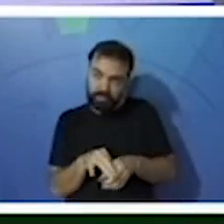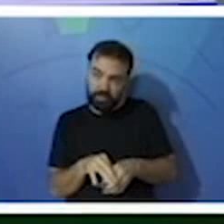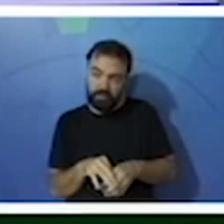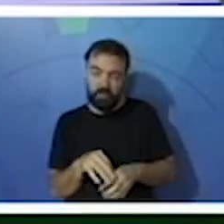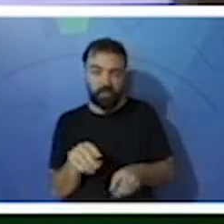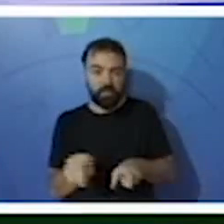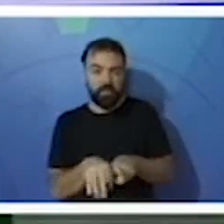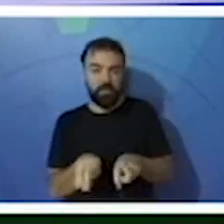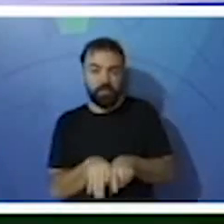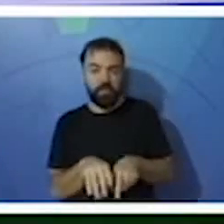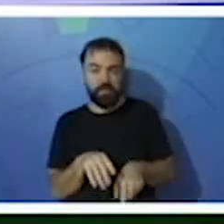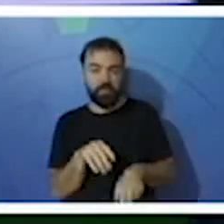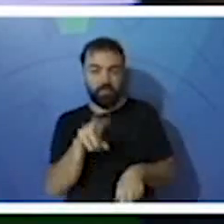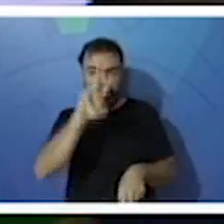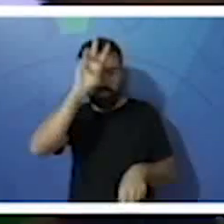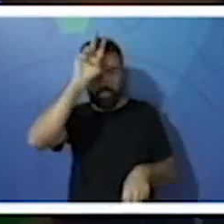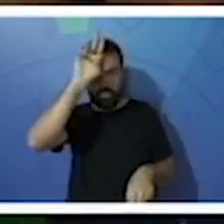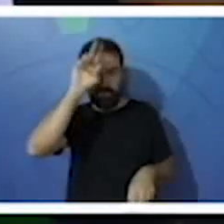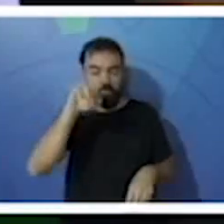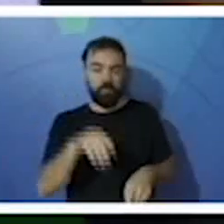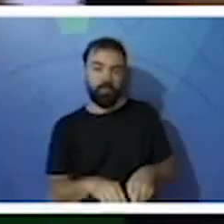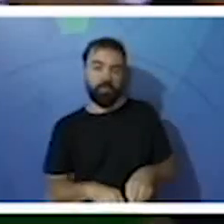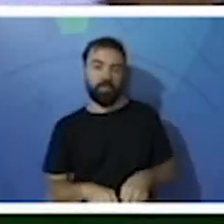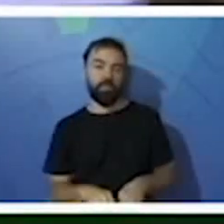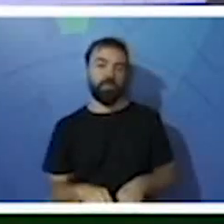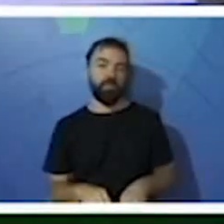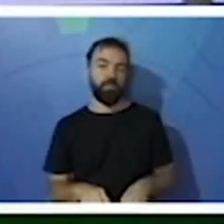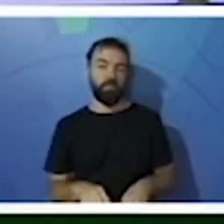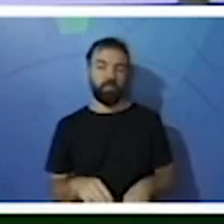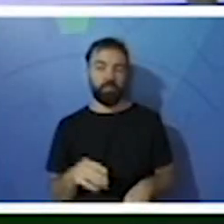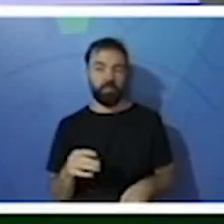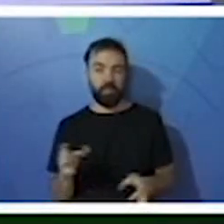insetos. Agora, o urubu-rei, crianças.